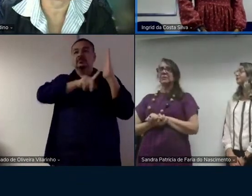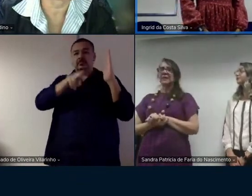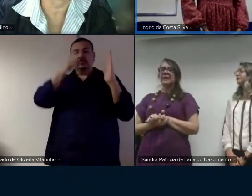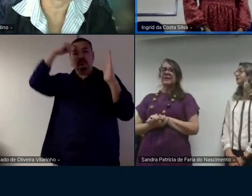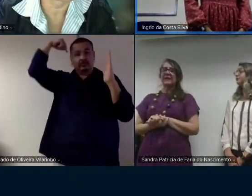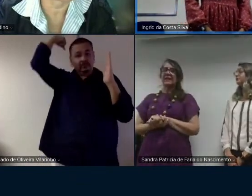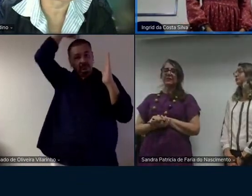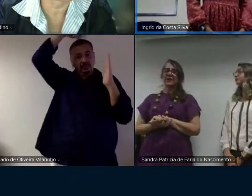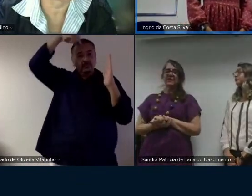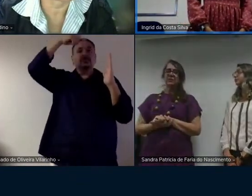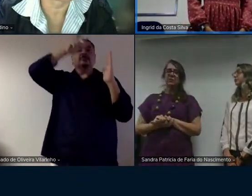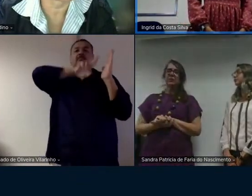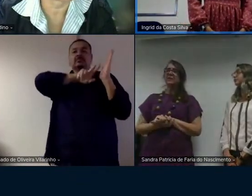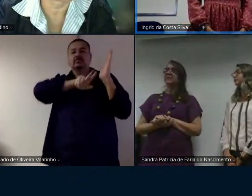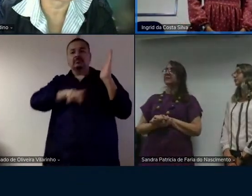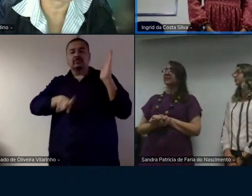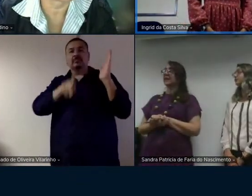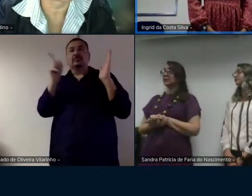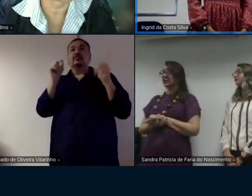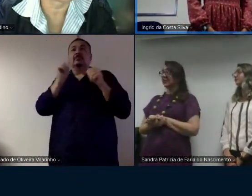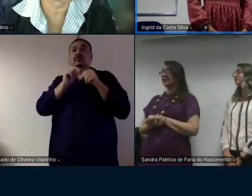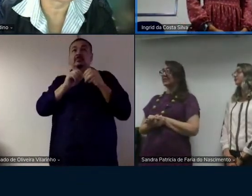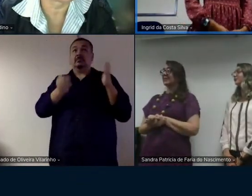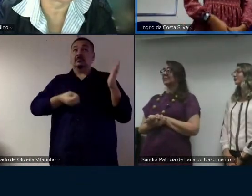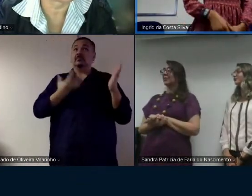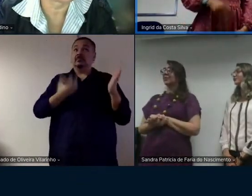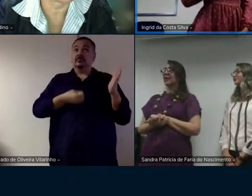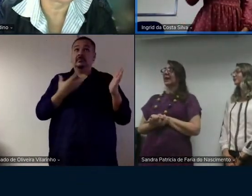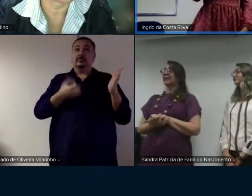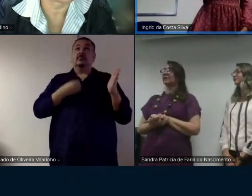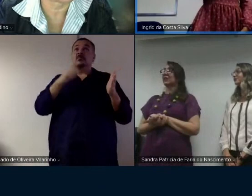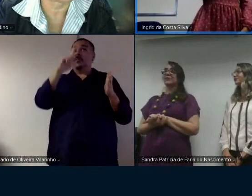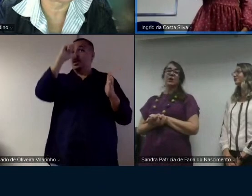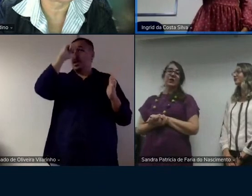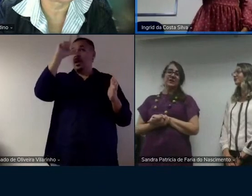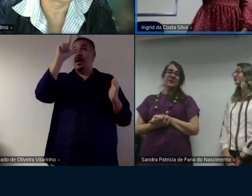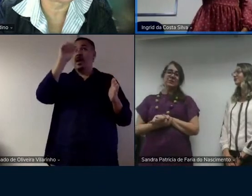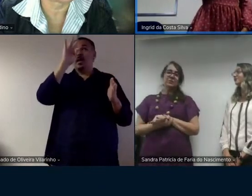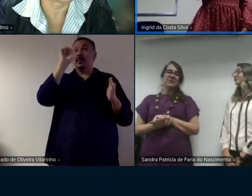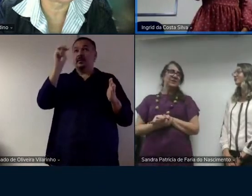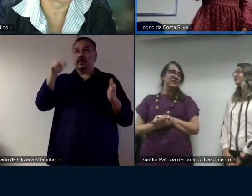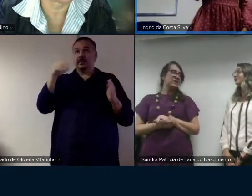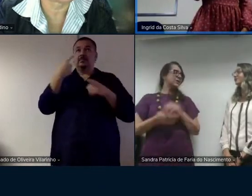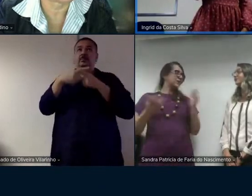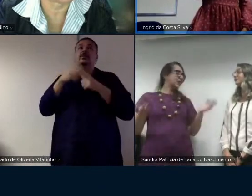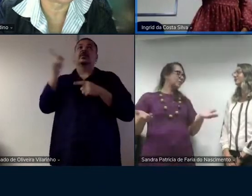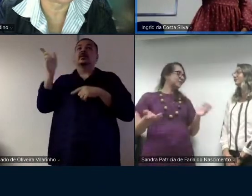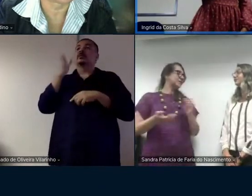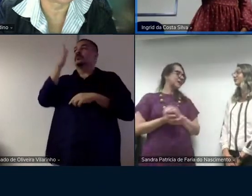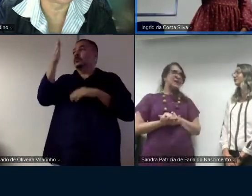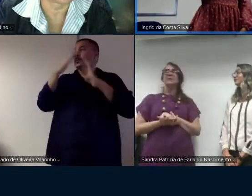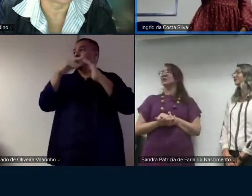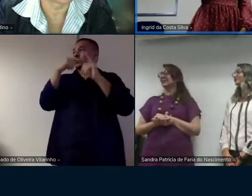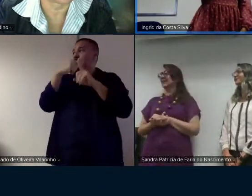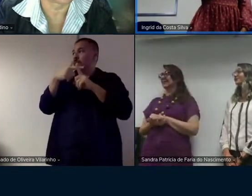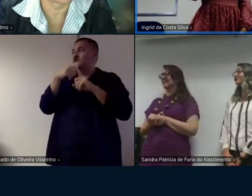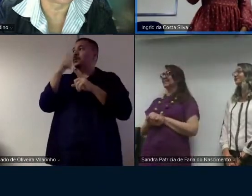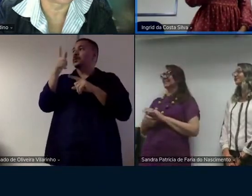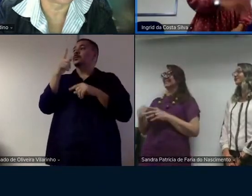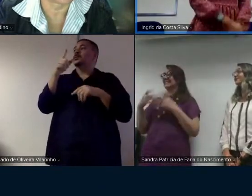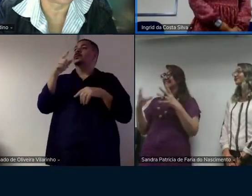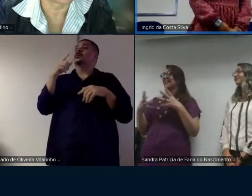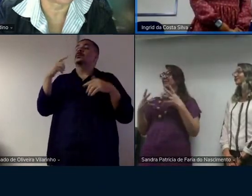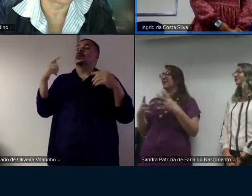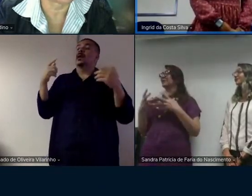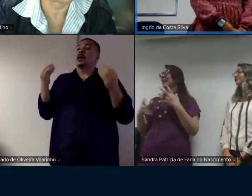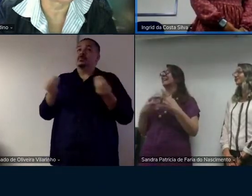de santos e ela faz uma poesia em latim porque ela já frequenta uma igreja que é a missa em latim